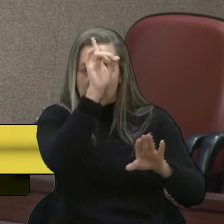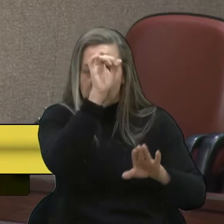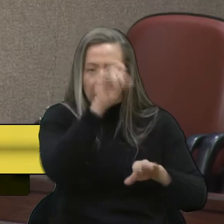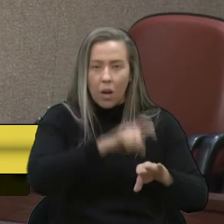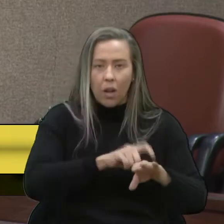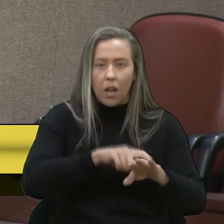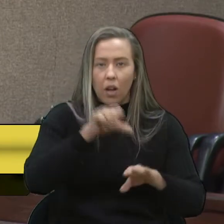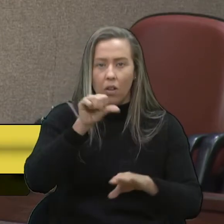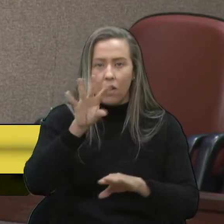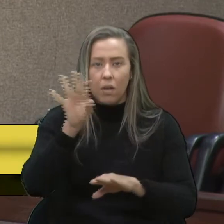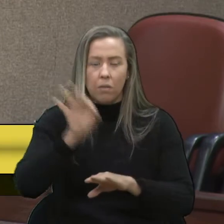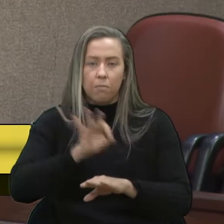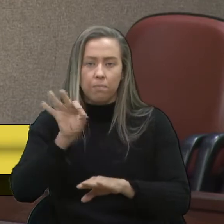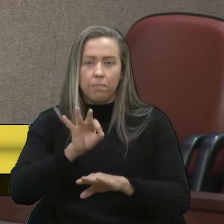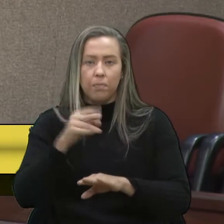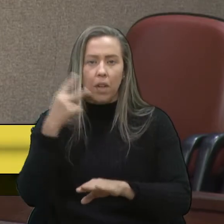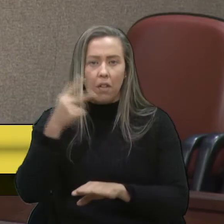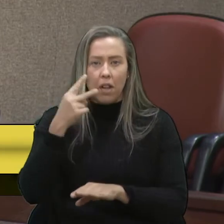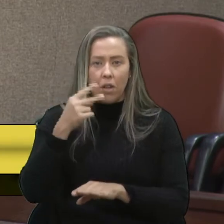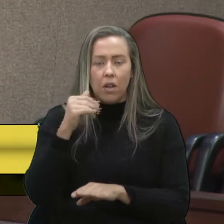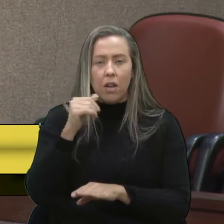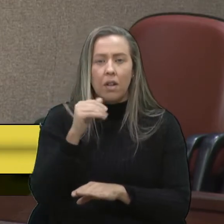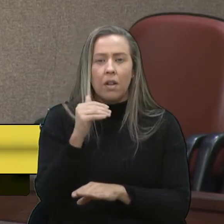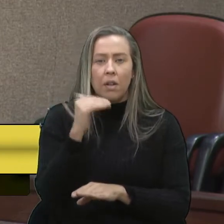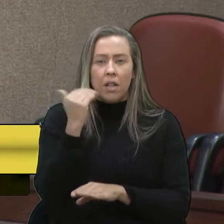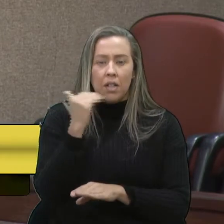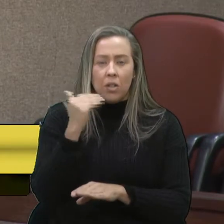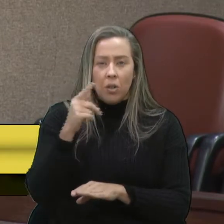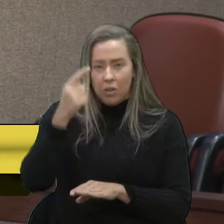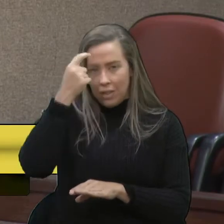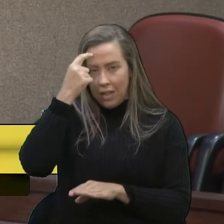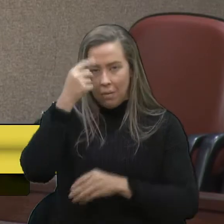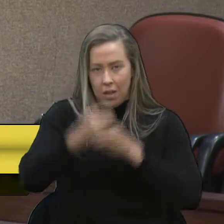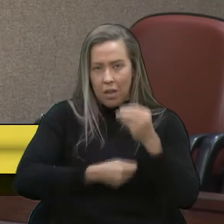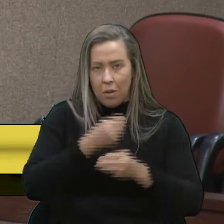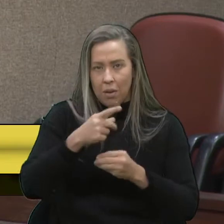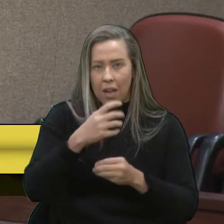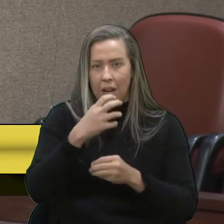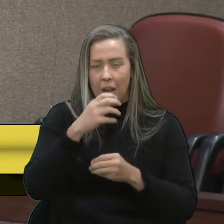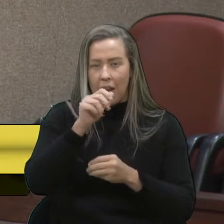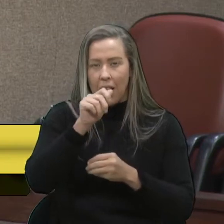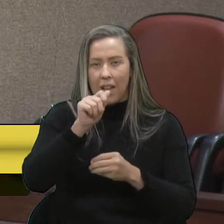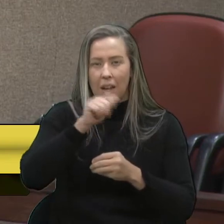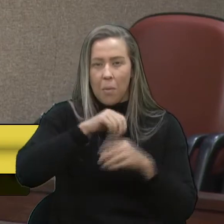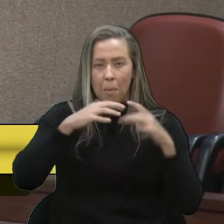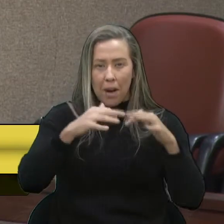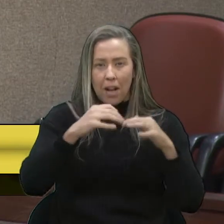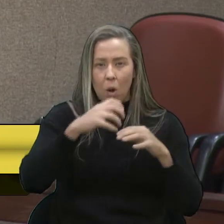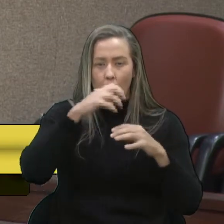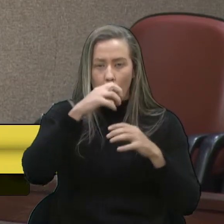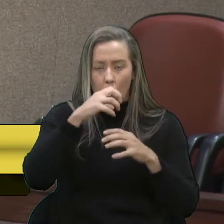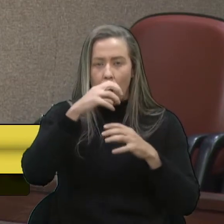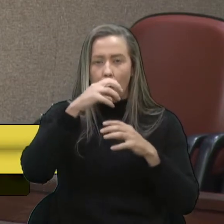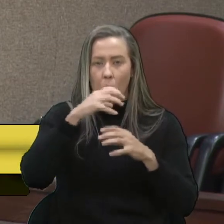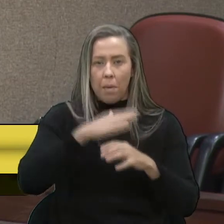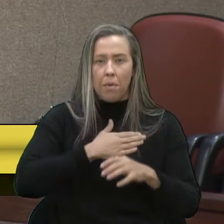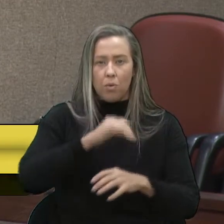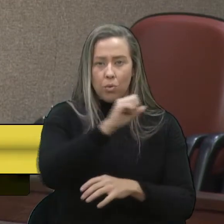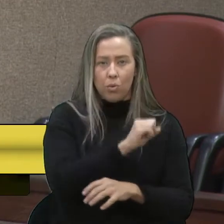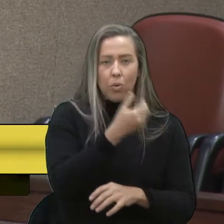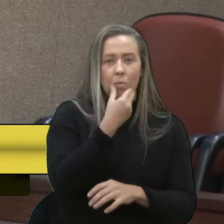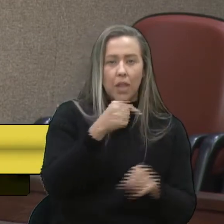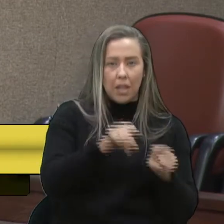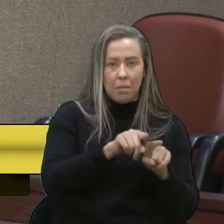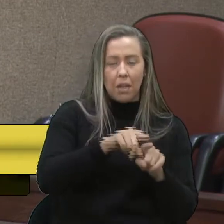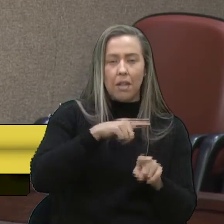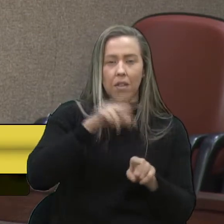94%. A vereadora Marisol, que passou recentemente por essa situação, sabe o aparelhinho, deve ter tido o aparelhinho ali. O meu sogro também teve, então a